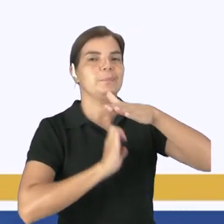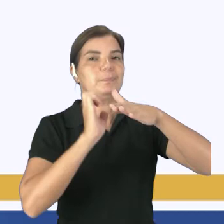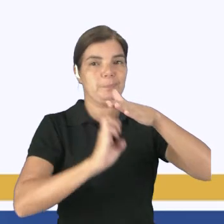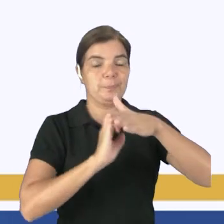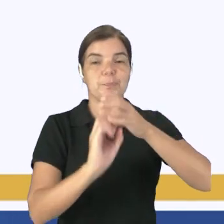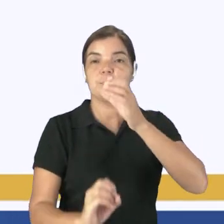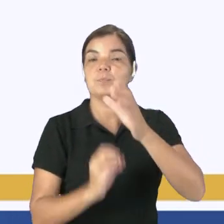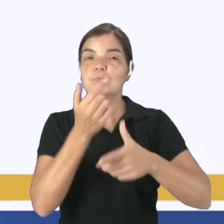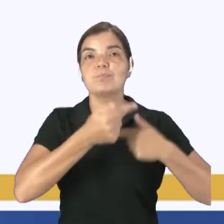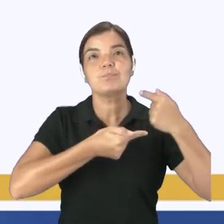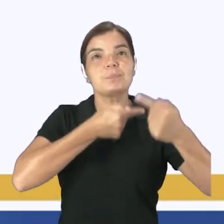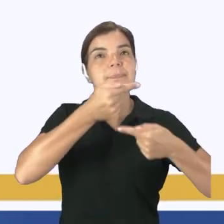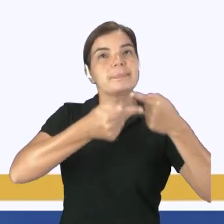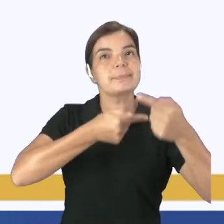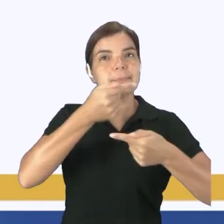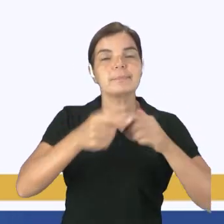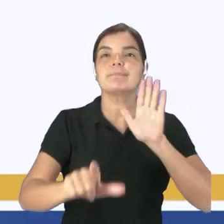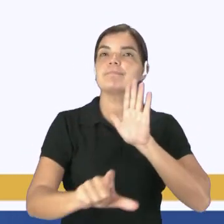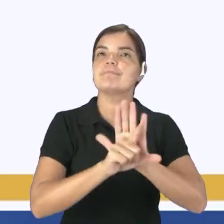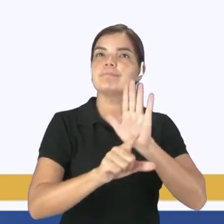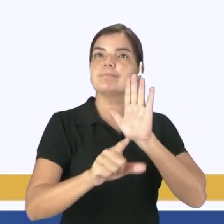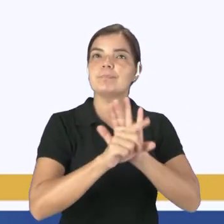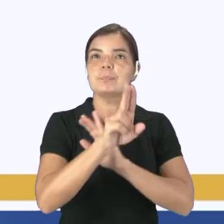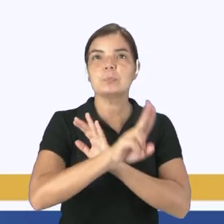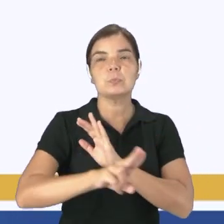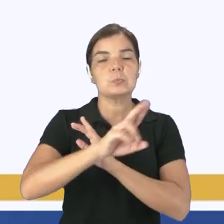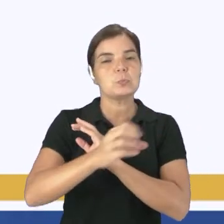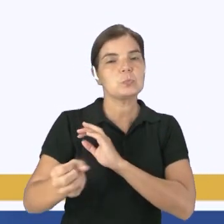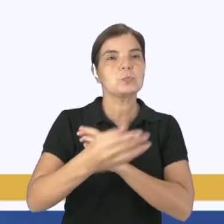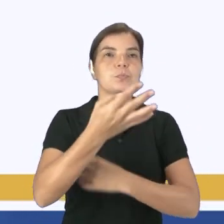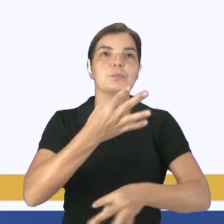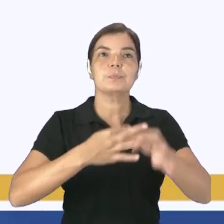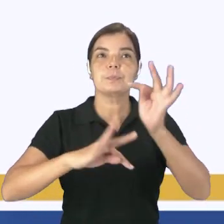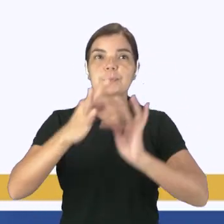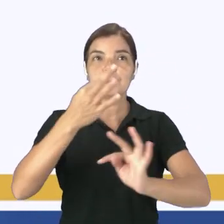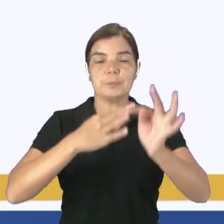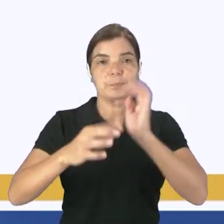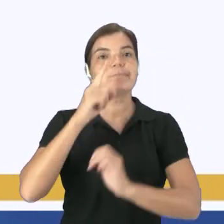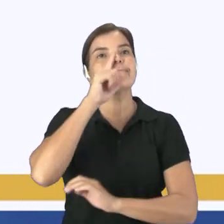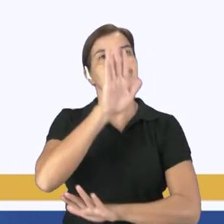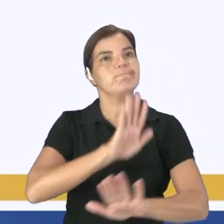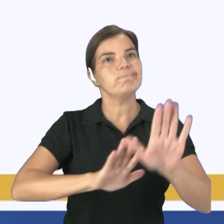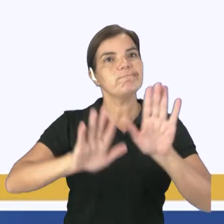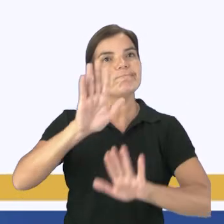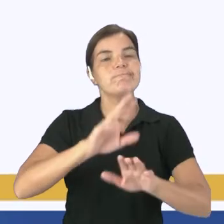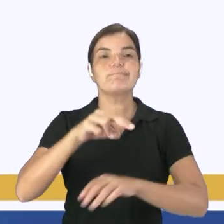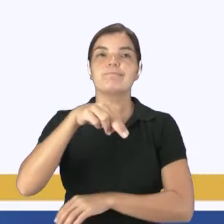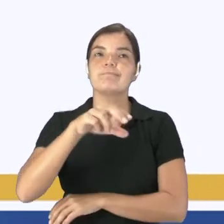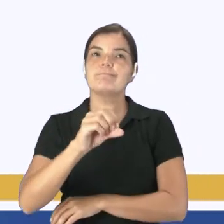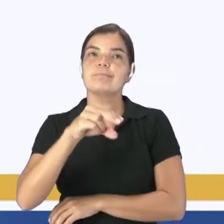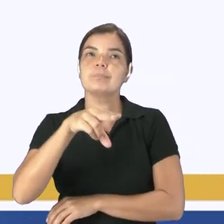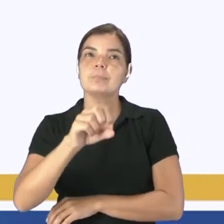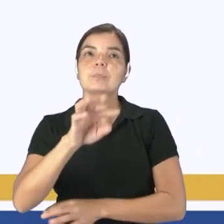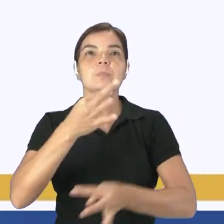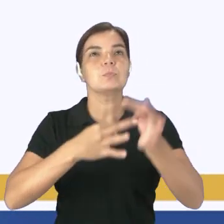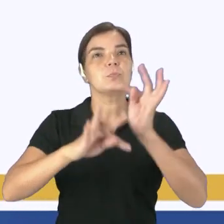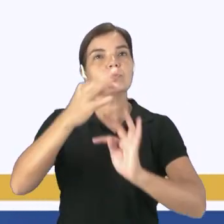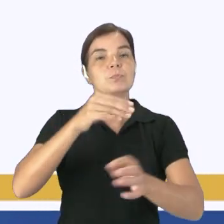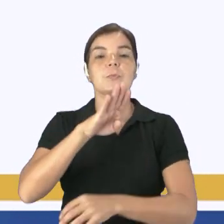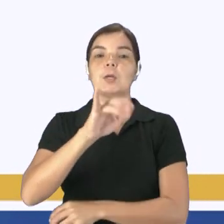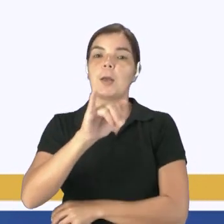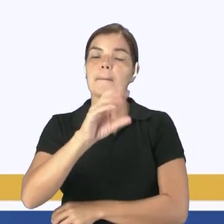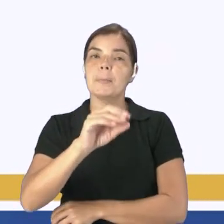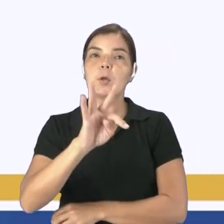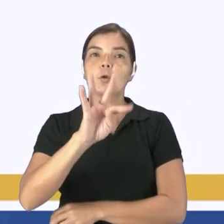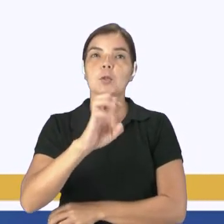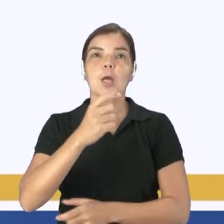naturais e a legitimação do uso de novas tecnologias de alto risco, como a nanotecnologia, a biotecnologia, biologia